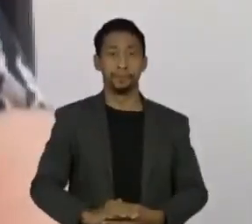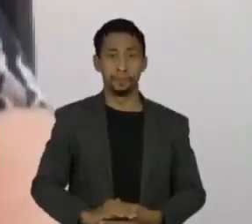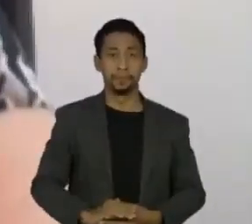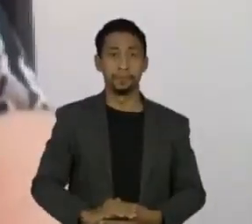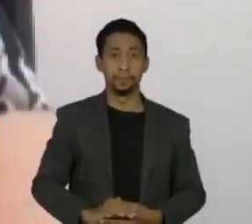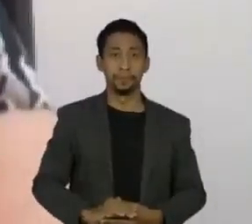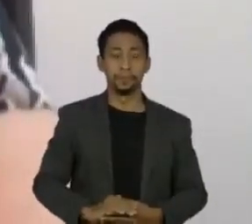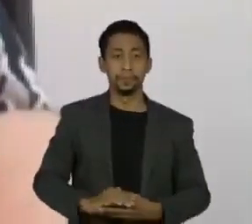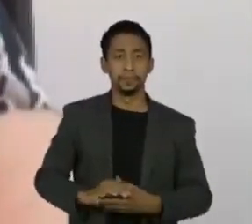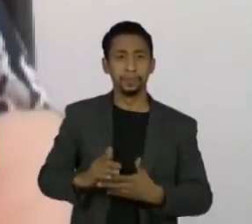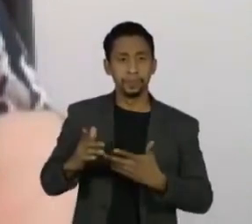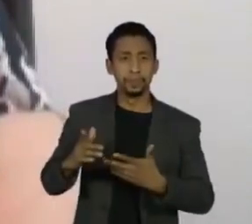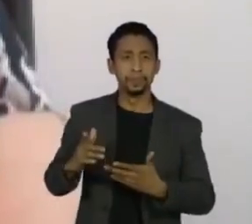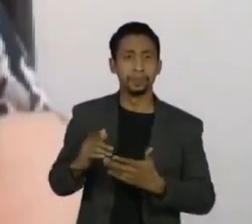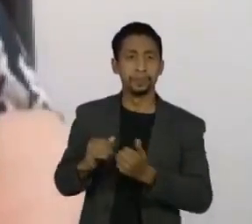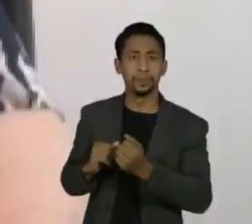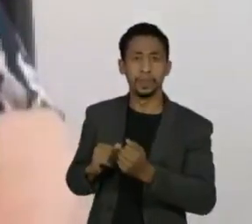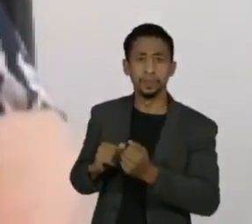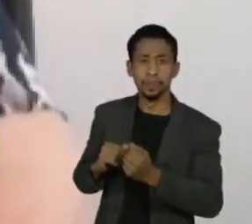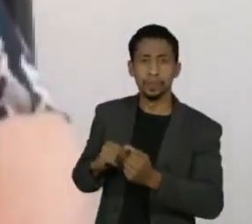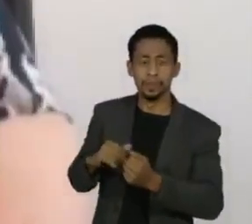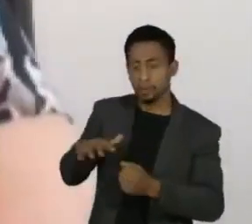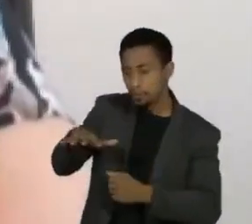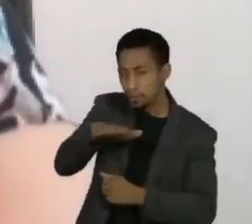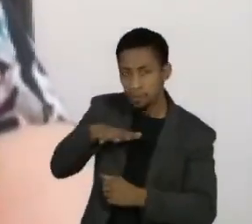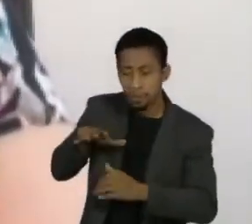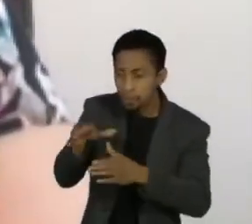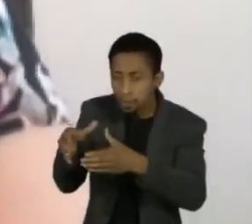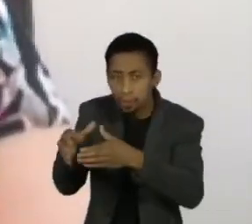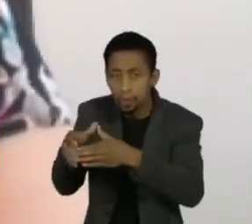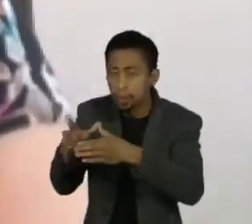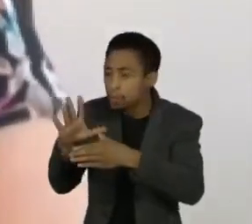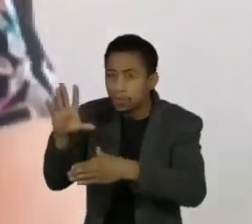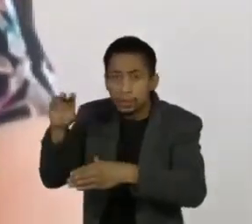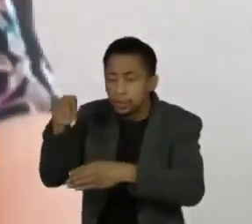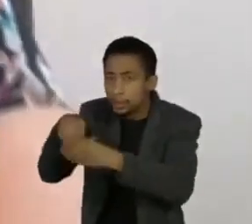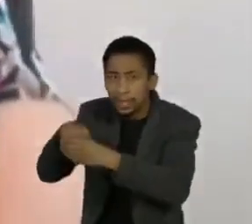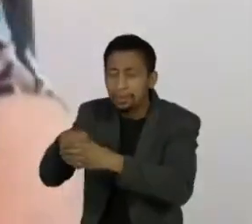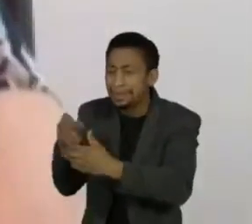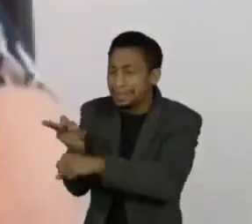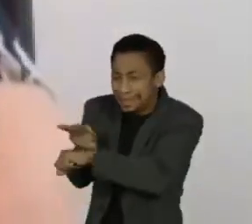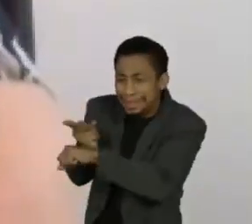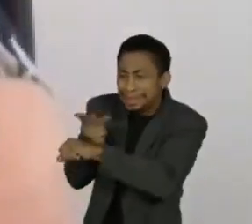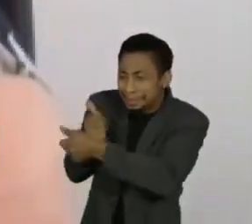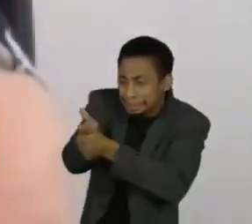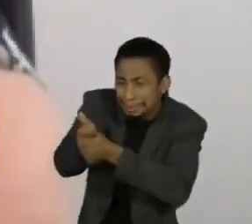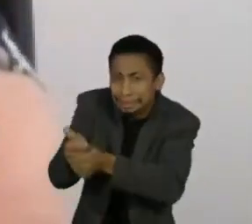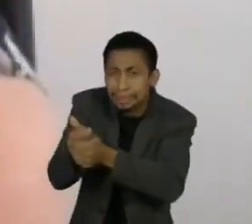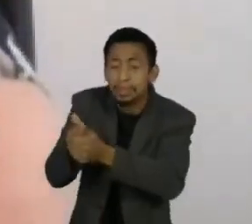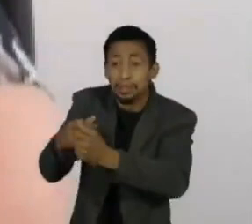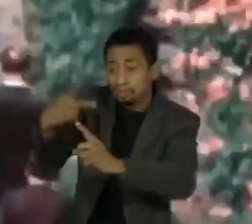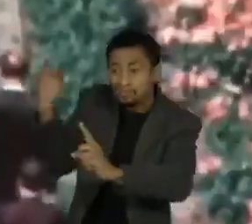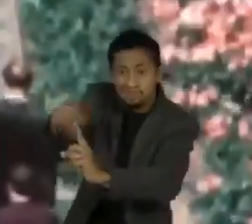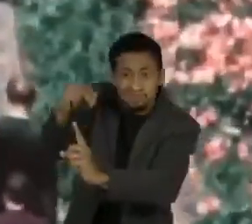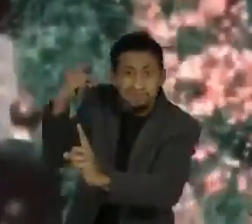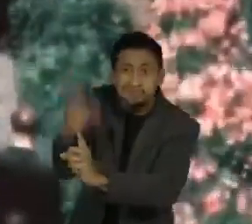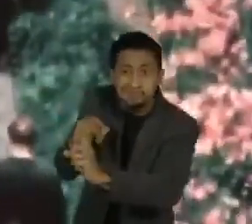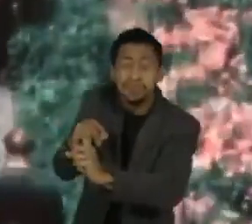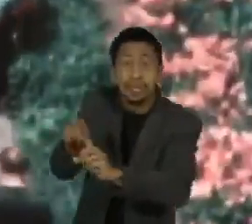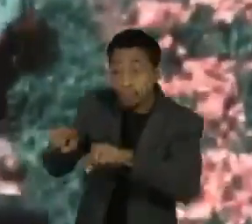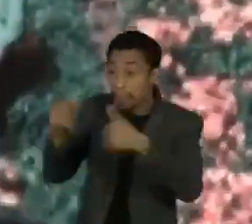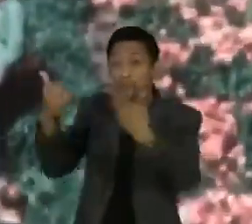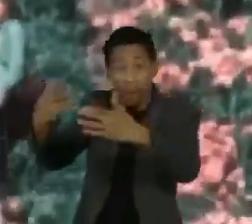O Lúcio foi muito torturado, inclusive dentro da fábrica. O Henrique foi torturado fora da fábrica.